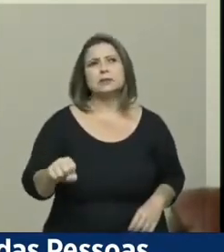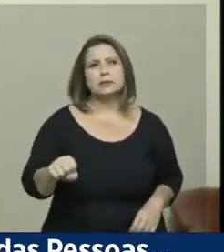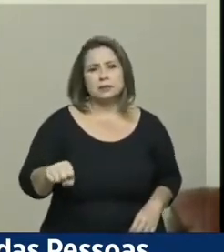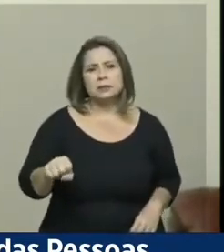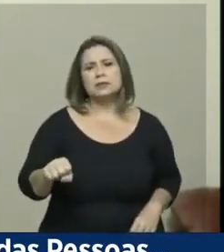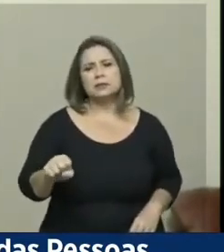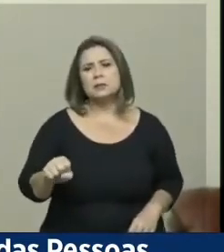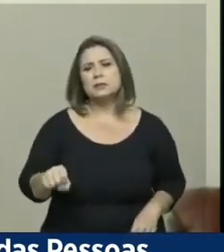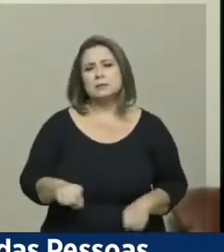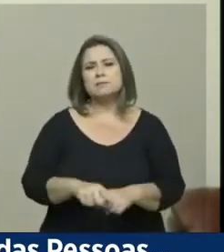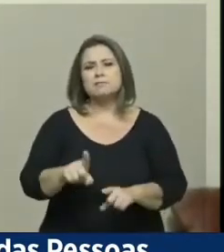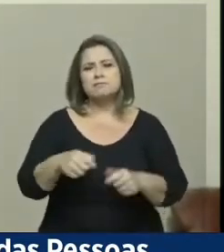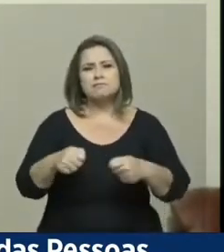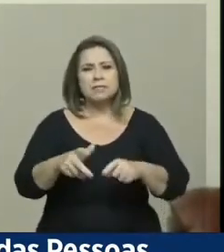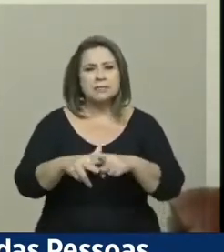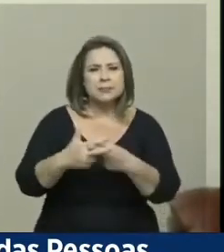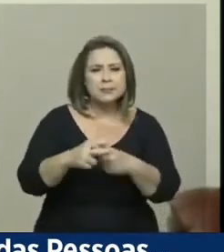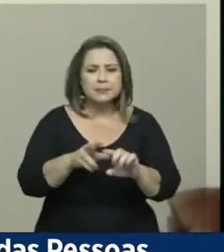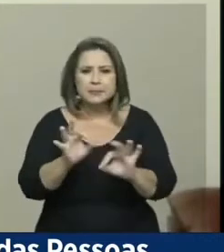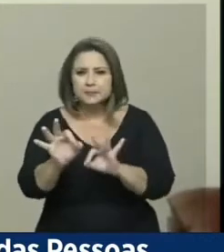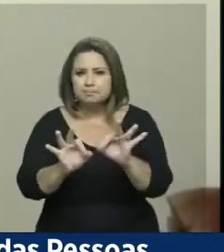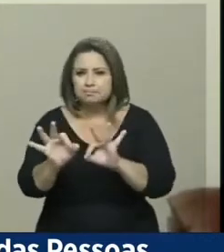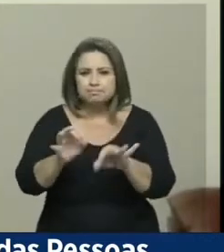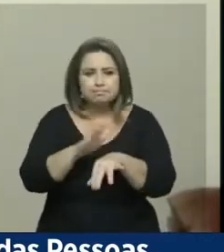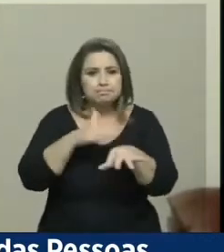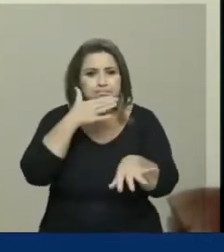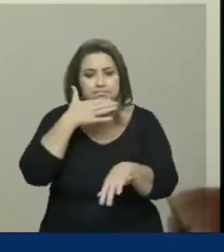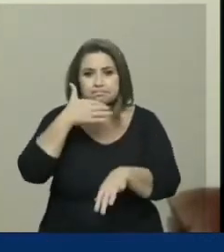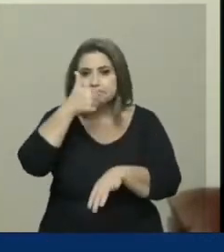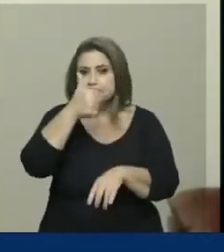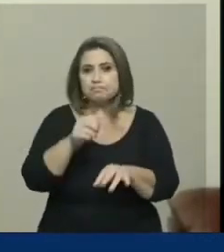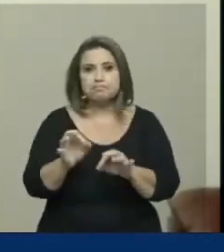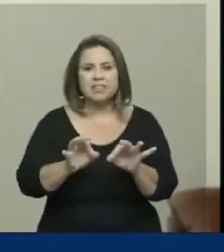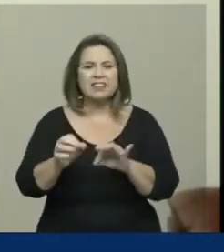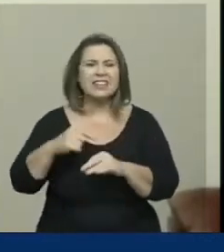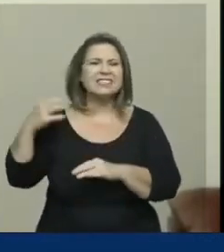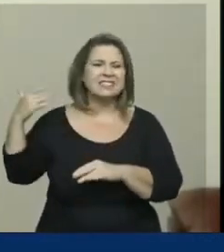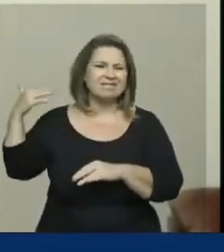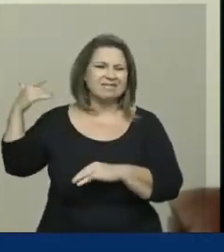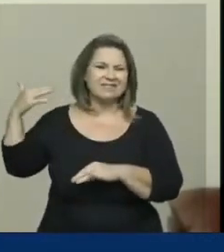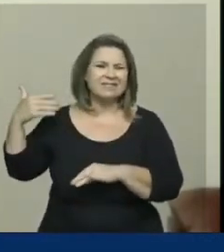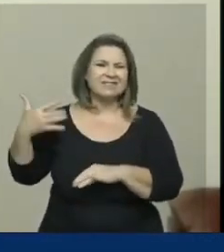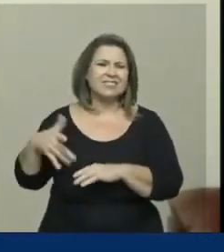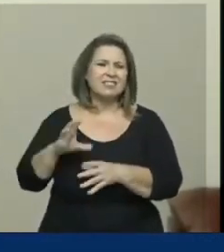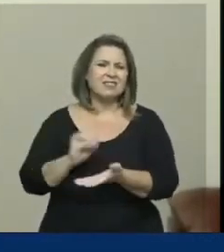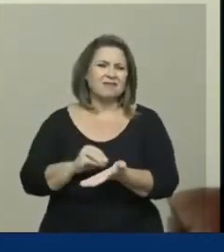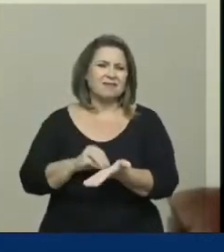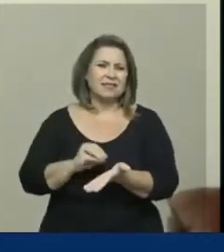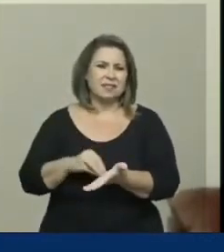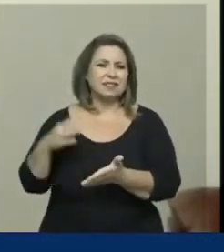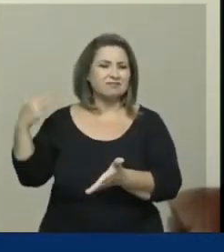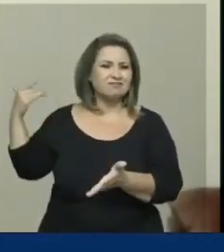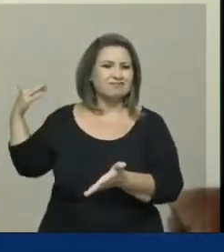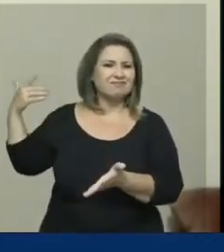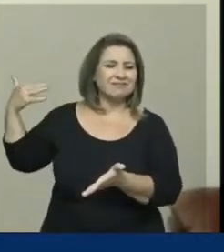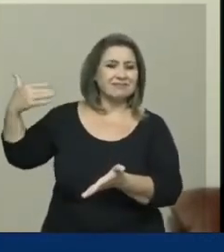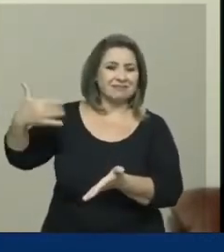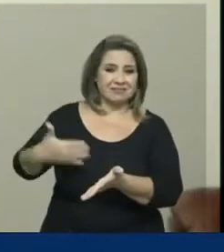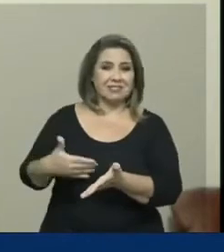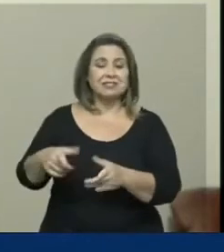um aperfeiçoamento na sua estrutura, isso não de hoje. Penso que